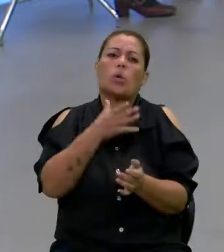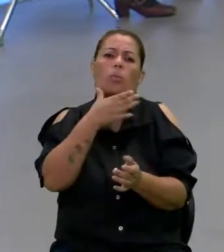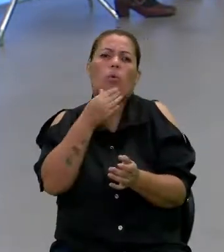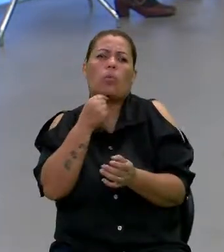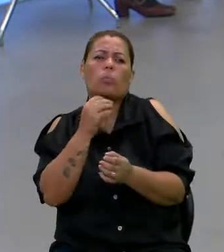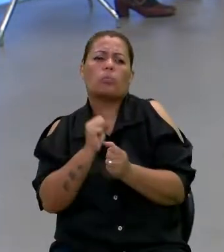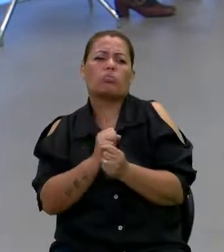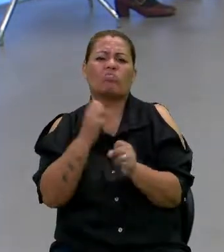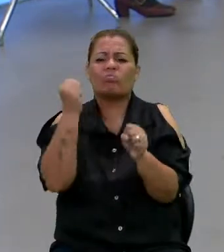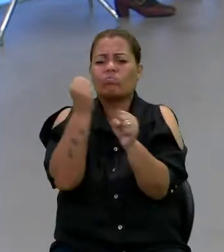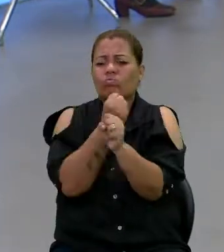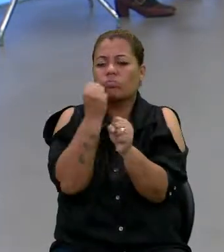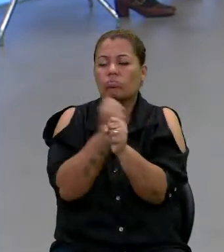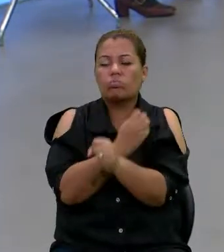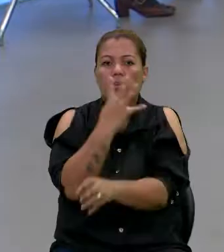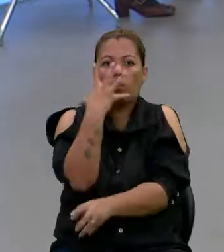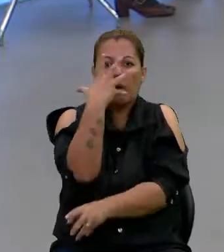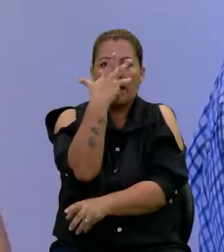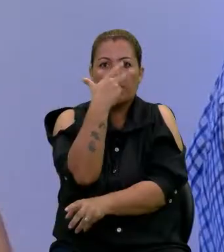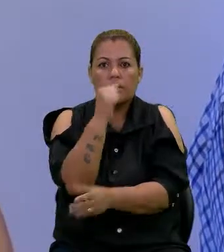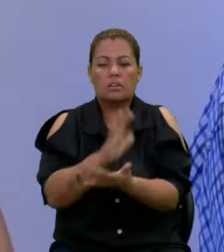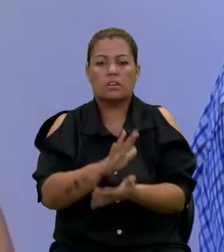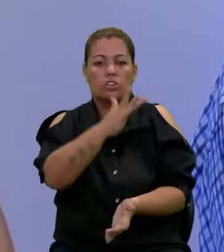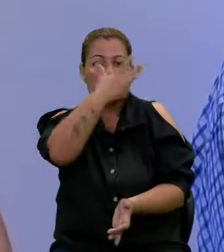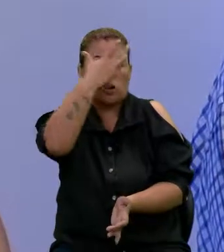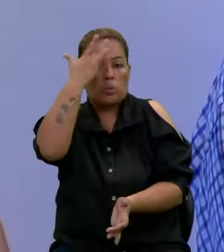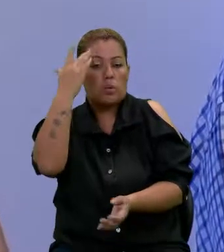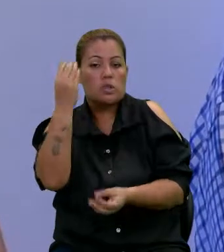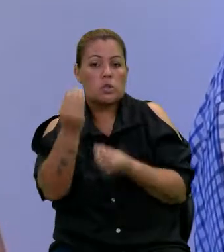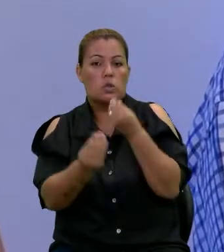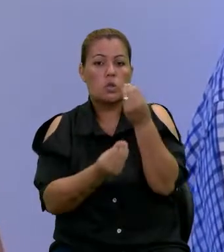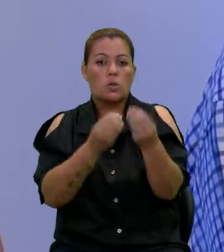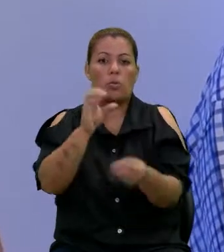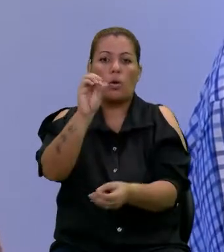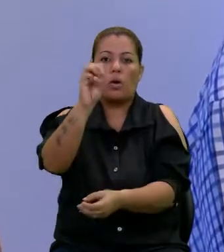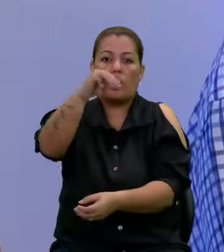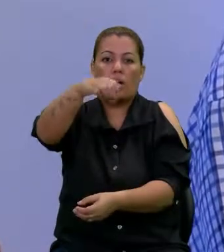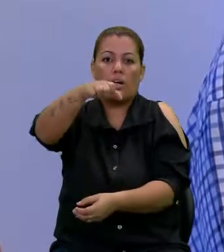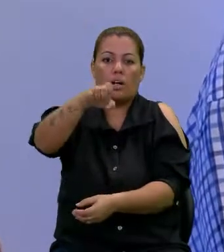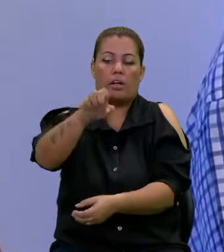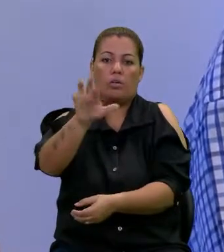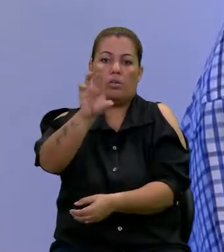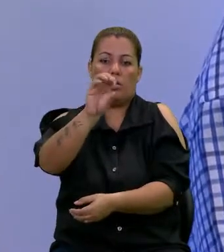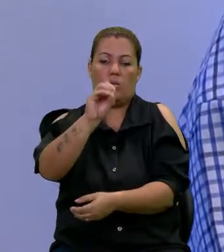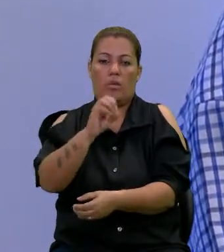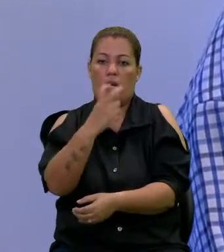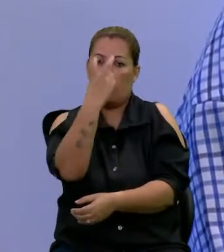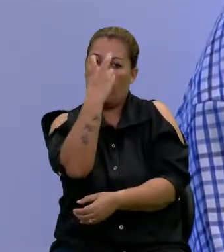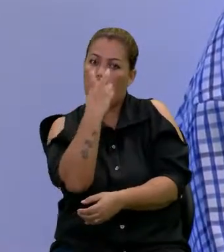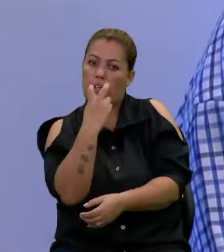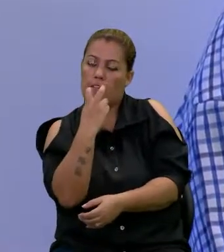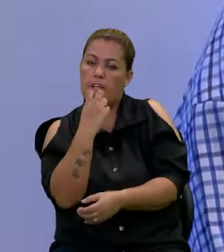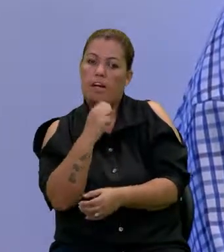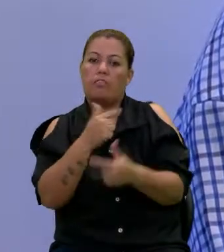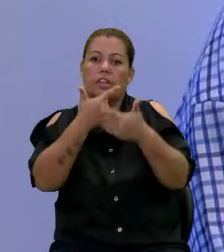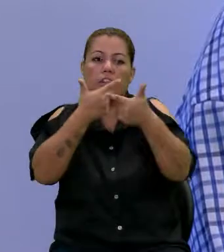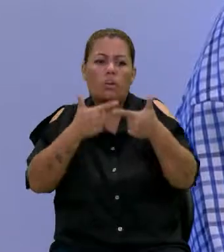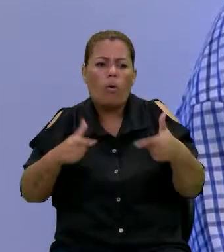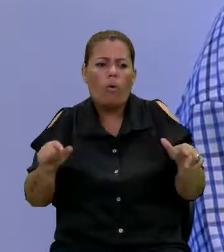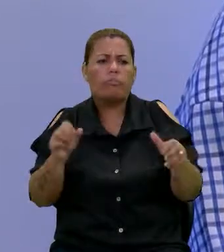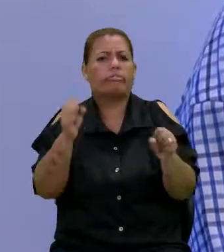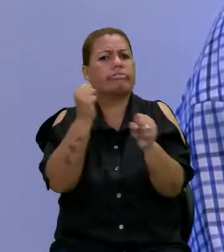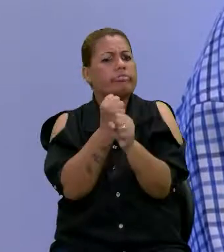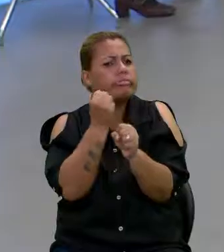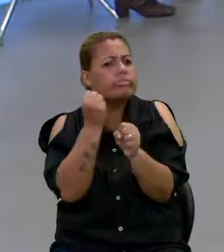fez obras maravilhosas. De pessoas como Homero, que cego, fez a Elíada e outras tantas obras